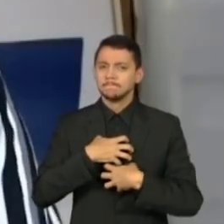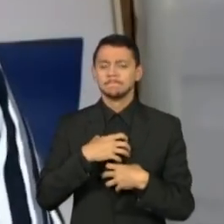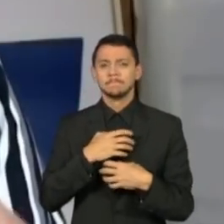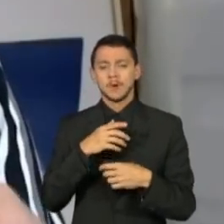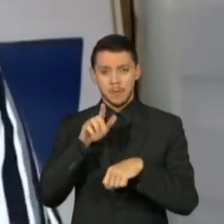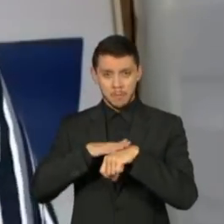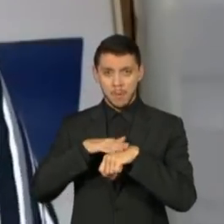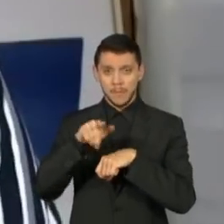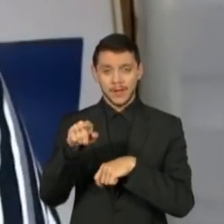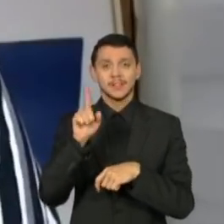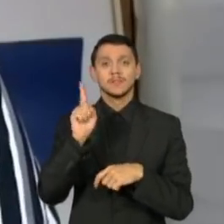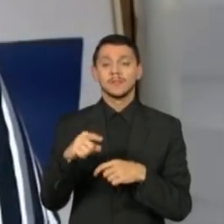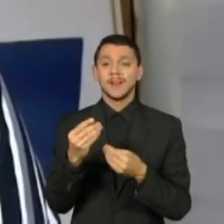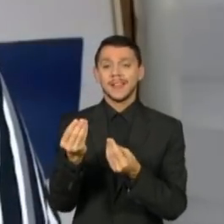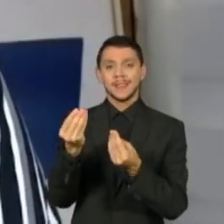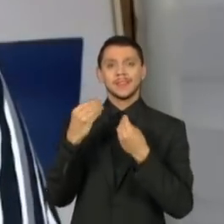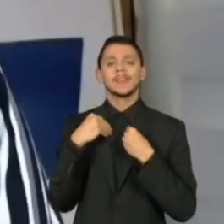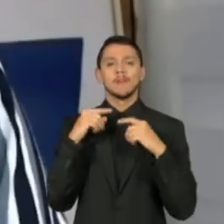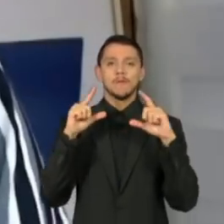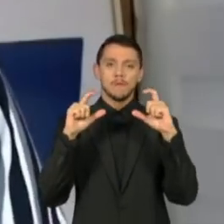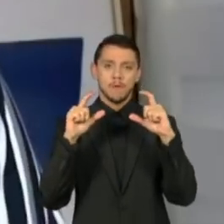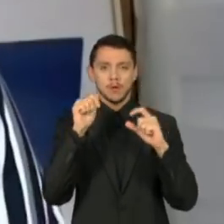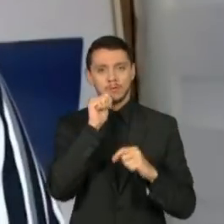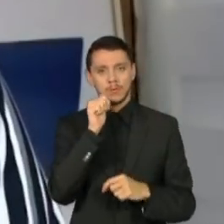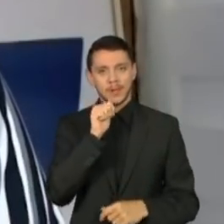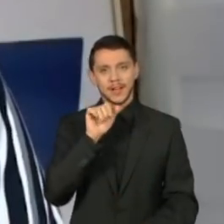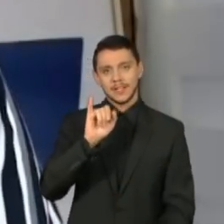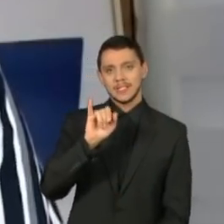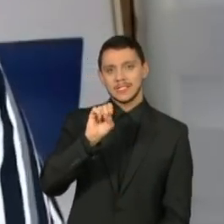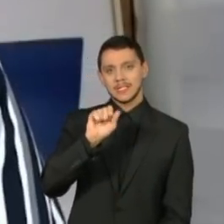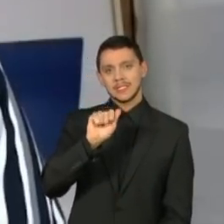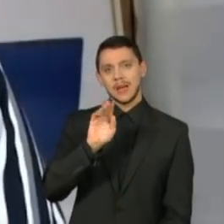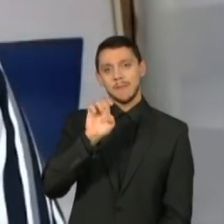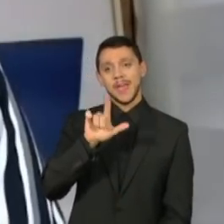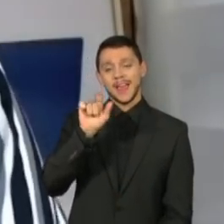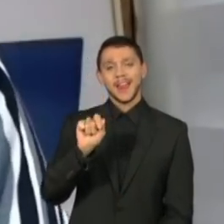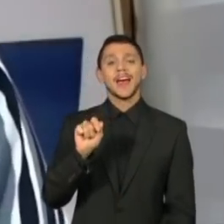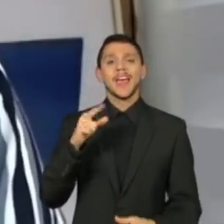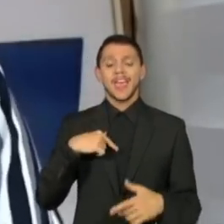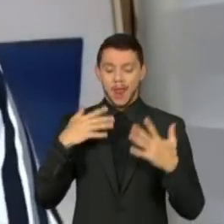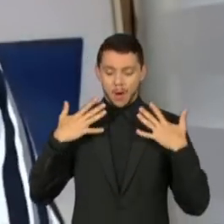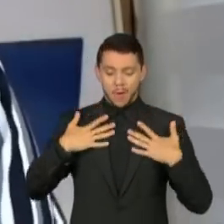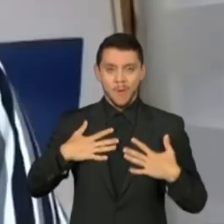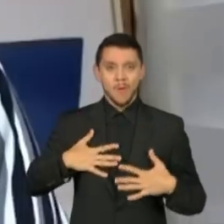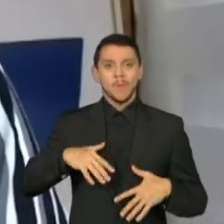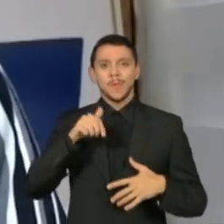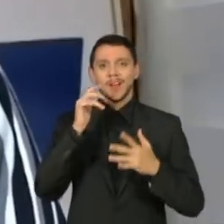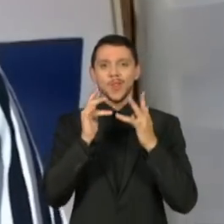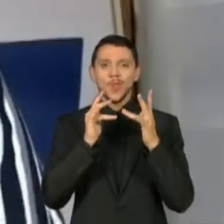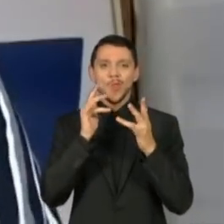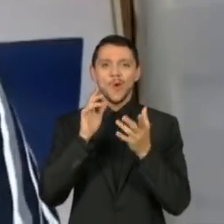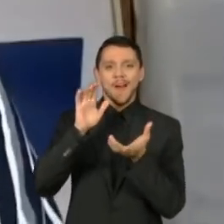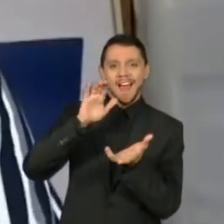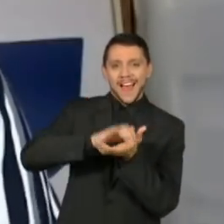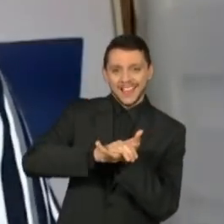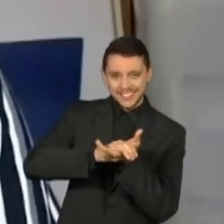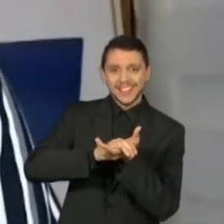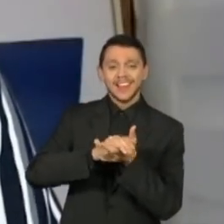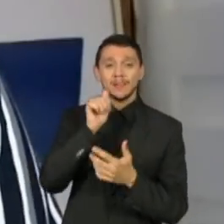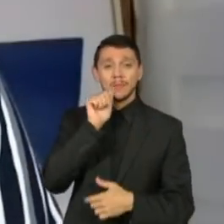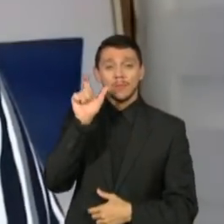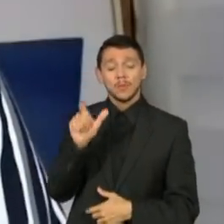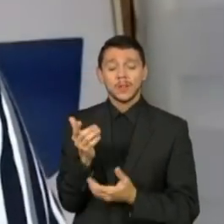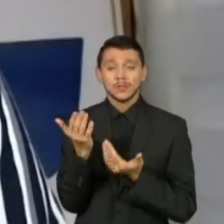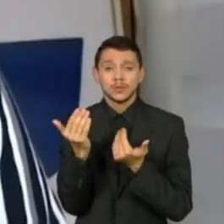recebi a foto da Isabela. A Isabela estava vestida de noiva, era uma menina muito jovem, muito bonita e